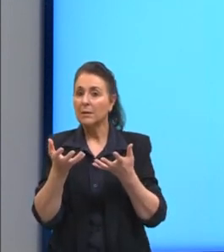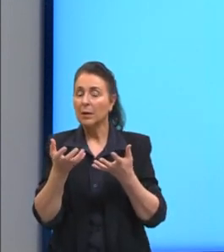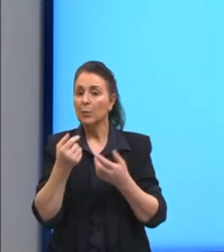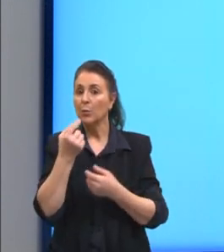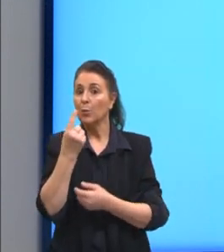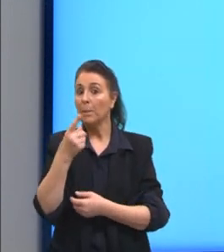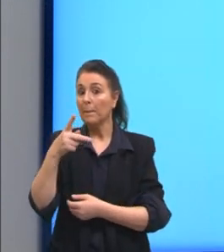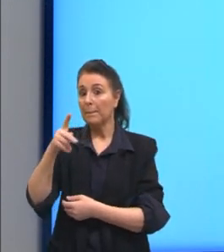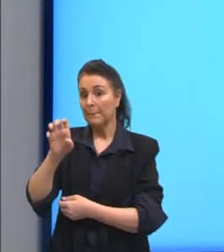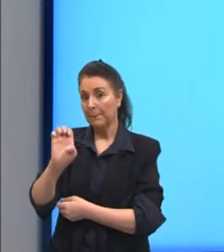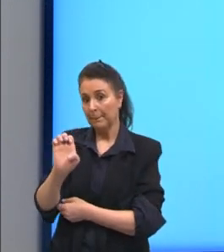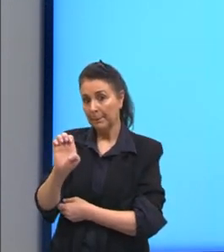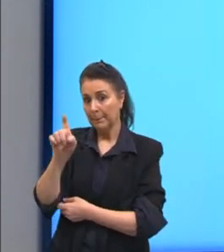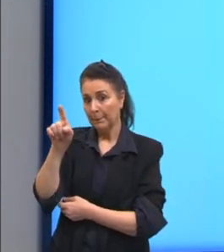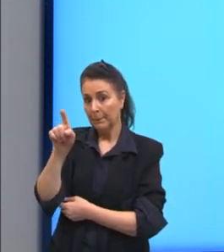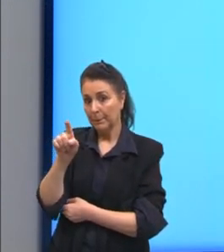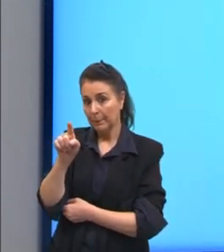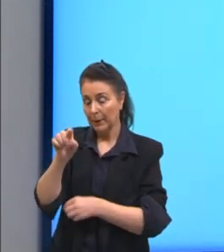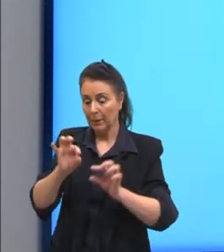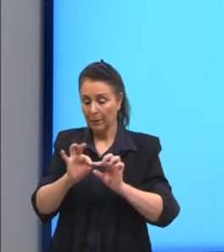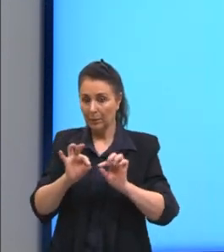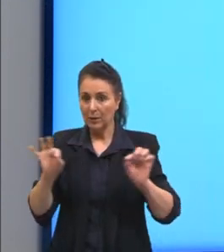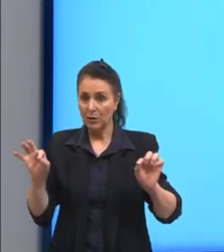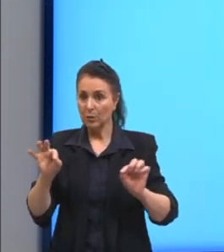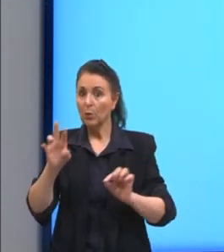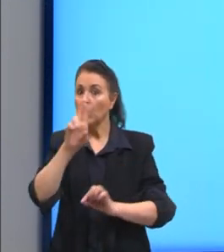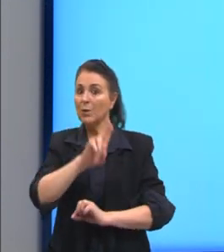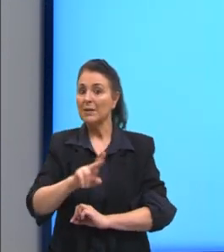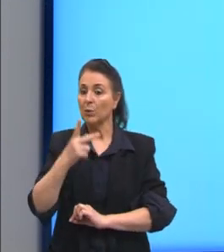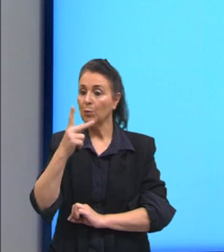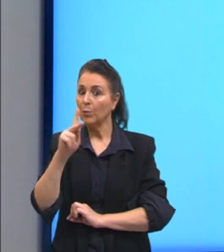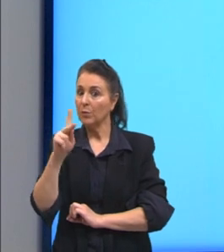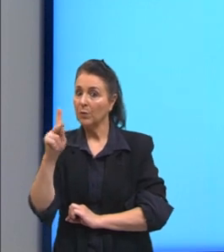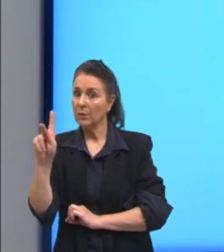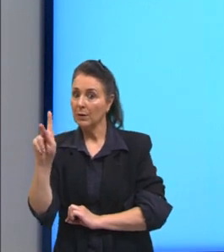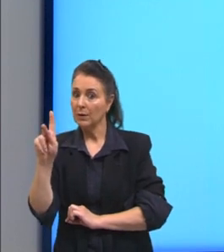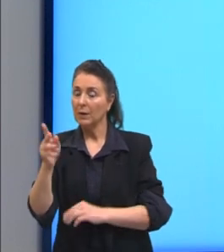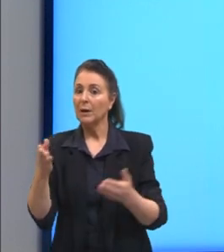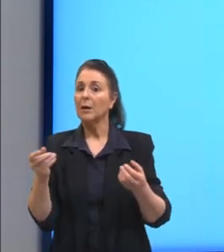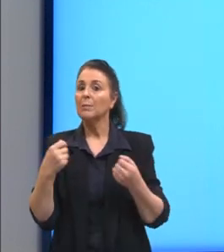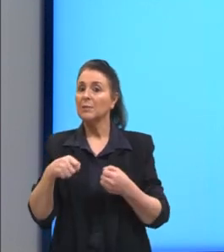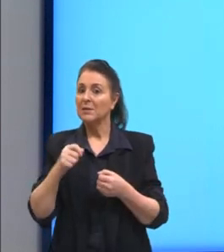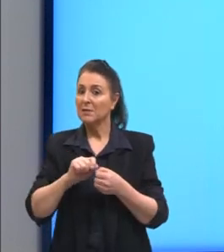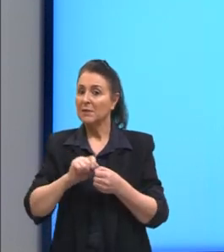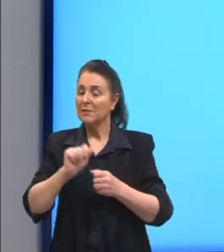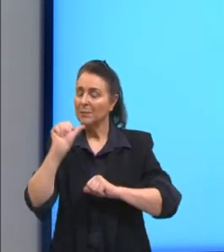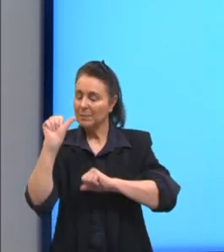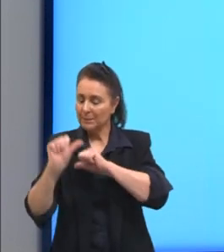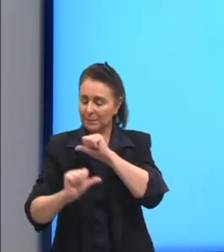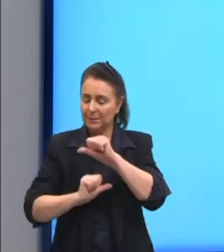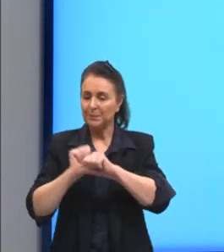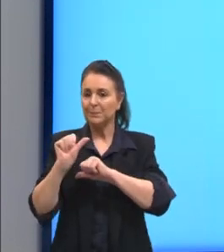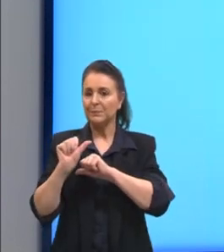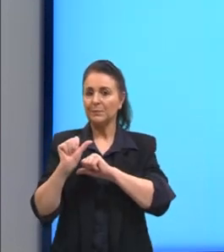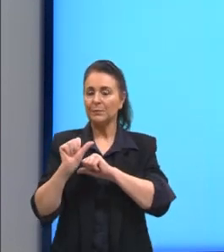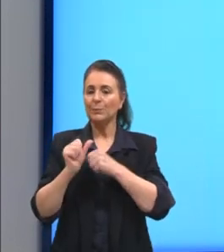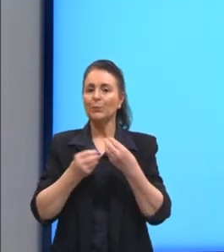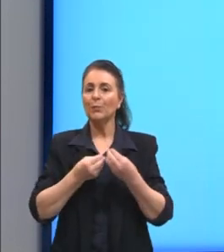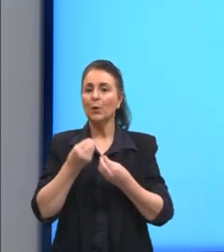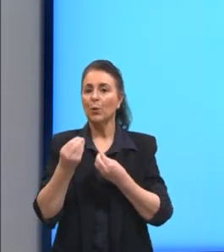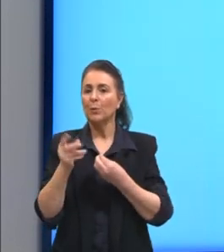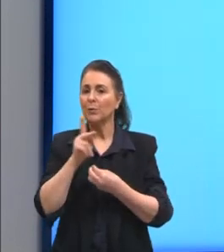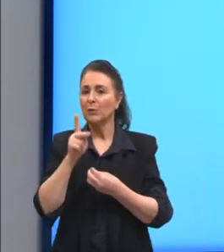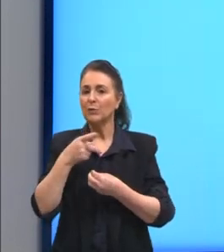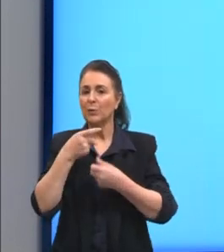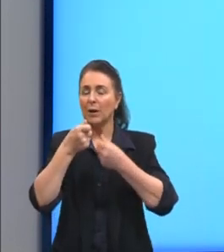um pé medido em polegadas. Então, nós vamos ter que fazer algumas transformações. Como falei para